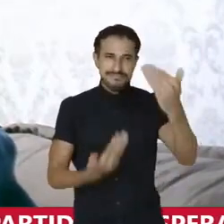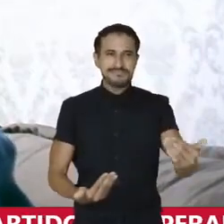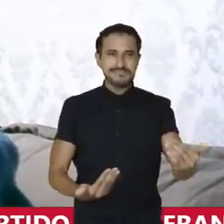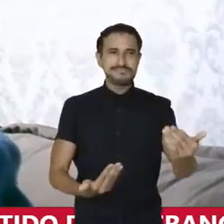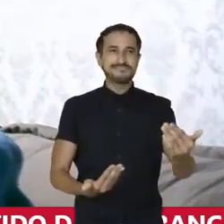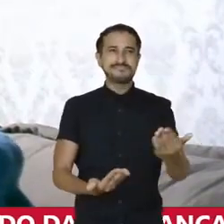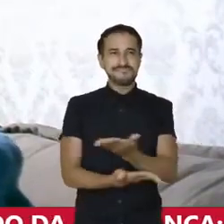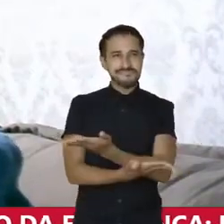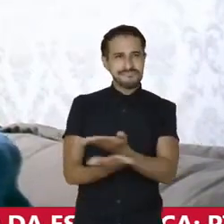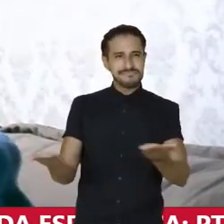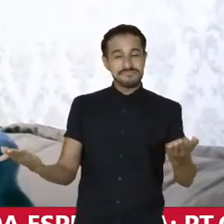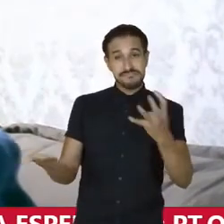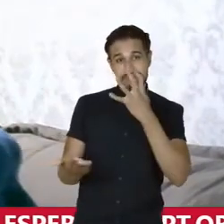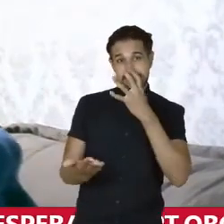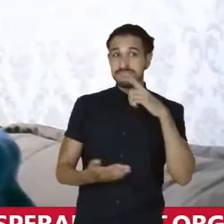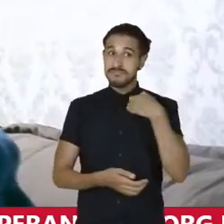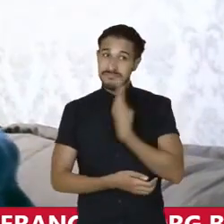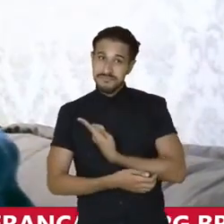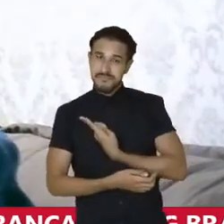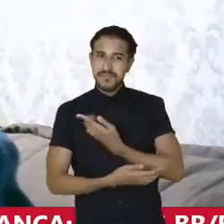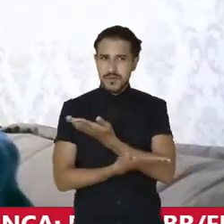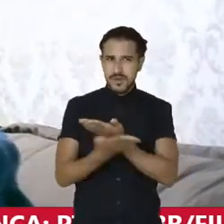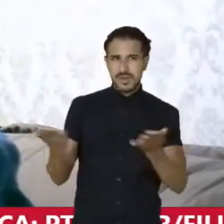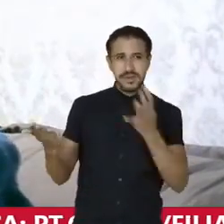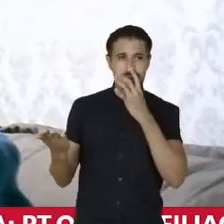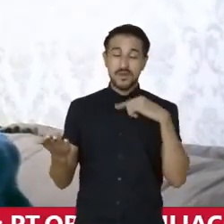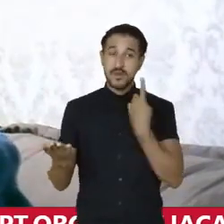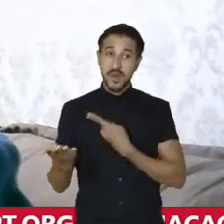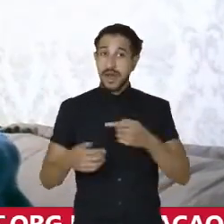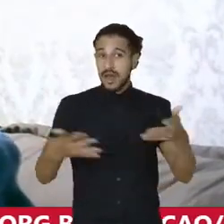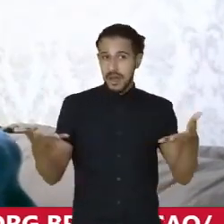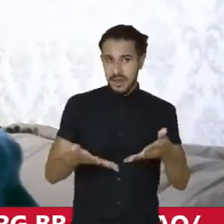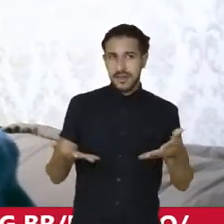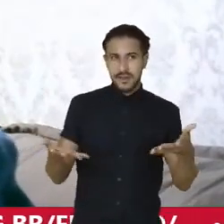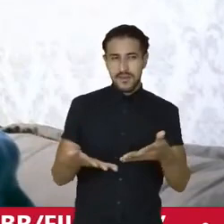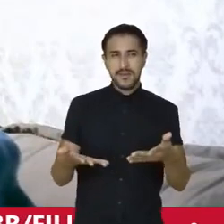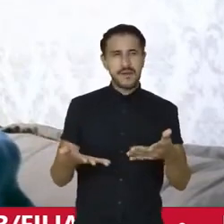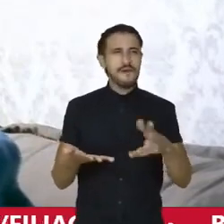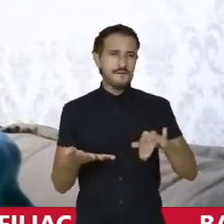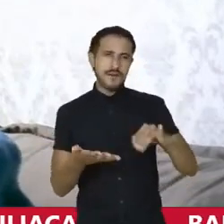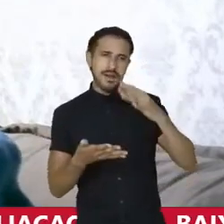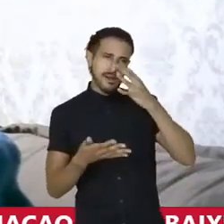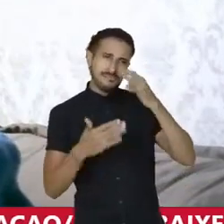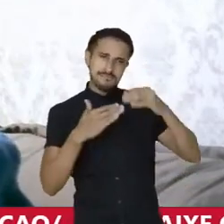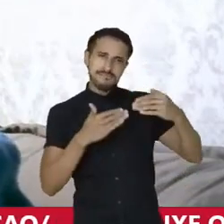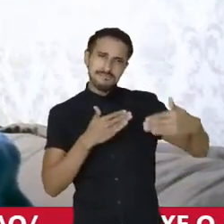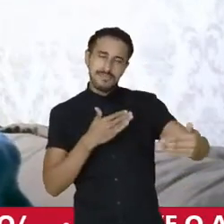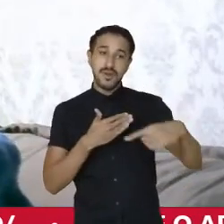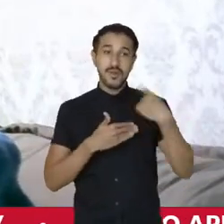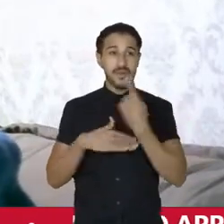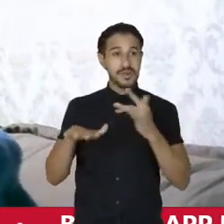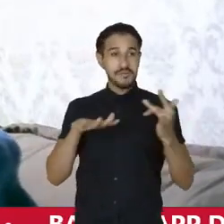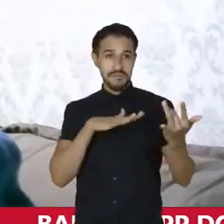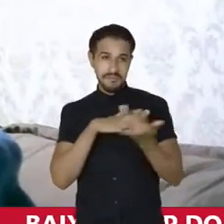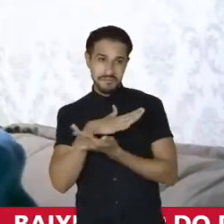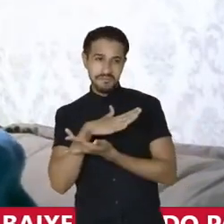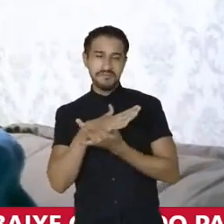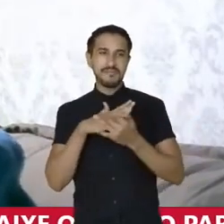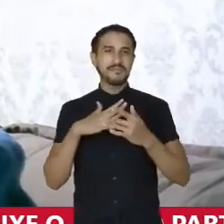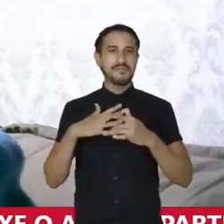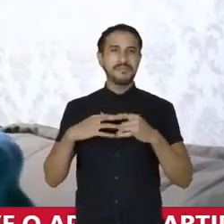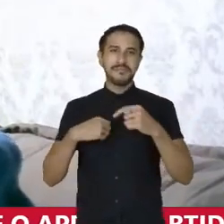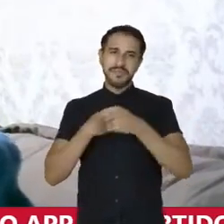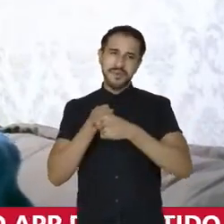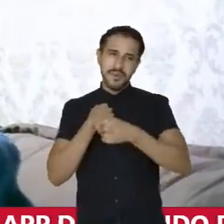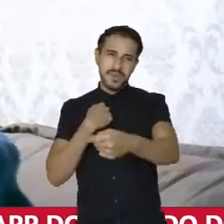a sua audiência, você que está nos assistindo neste momento, que vai nos assistir aí na nossa rede social, durante o